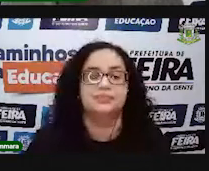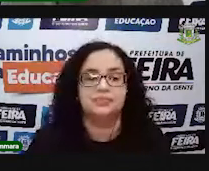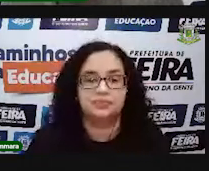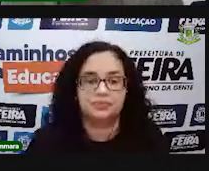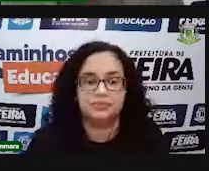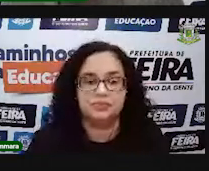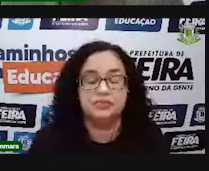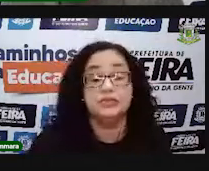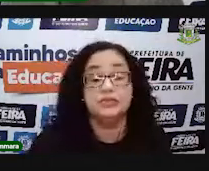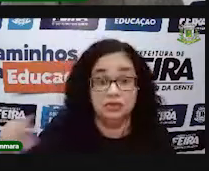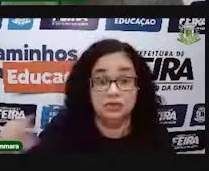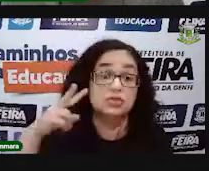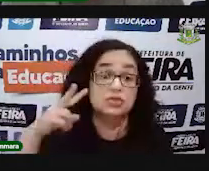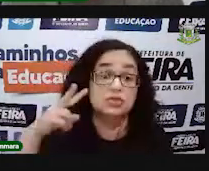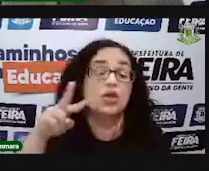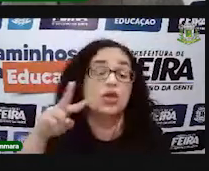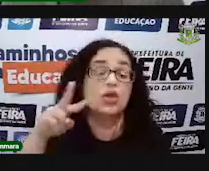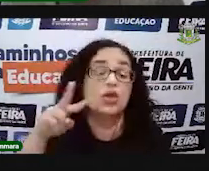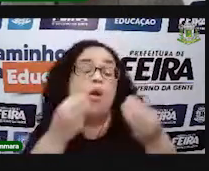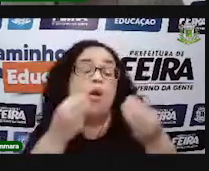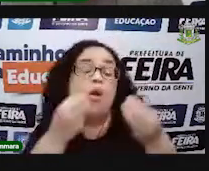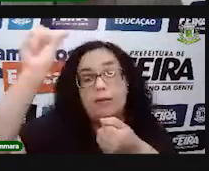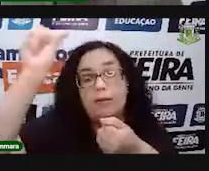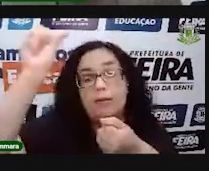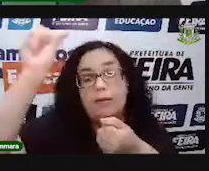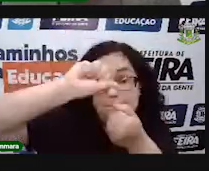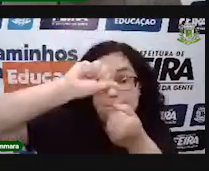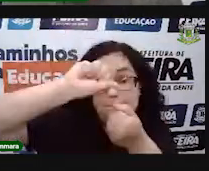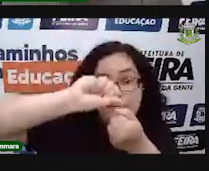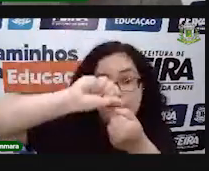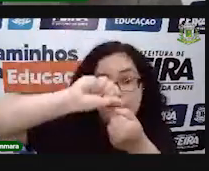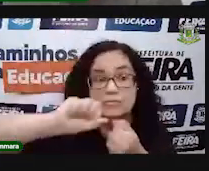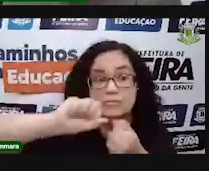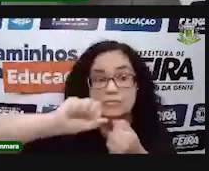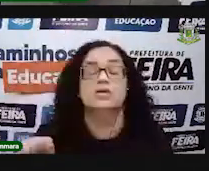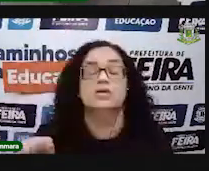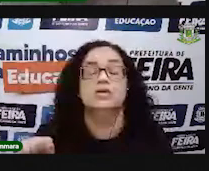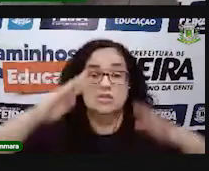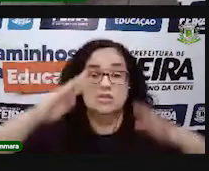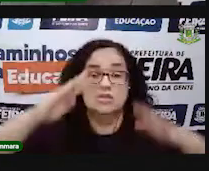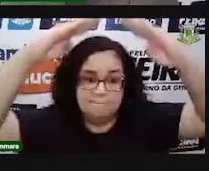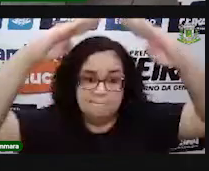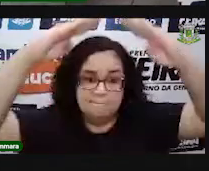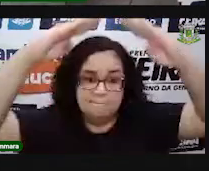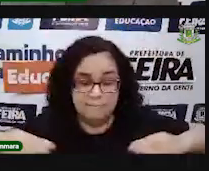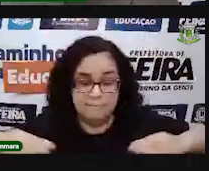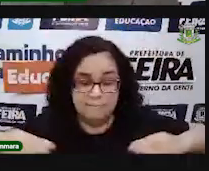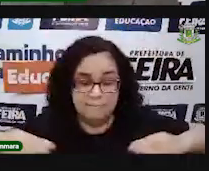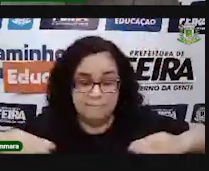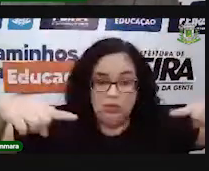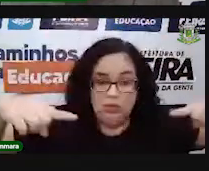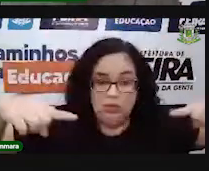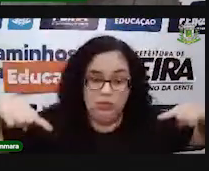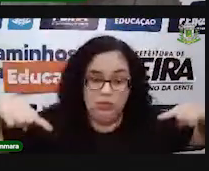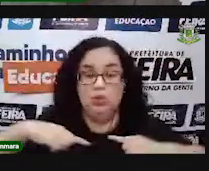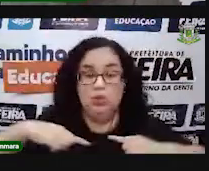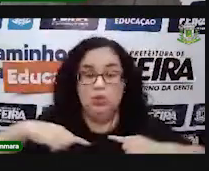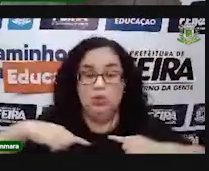papéis, tá bom? Então, vamos ver como é que a gente faz